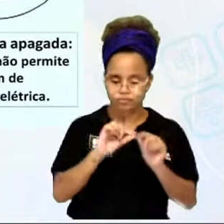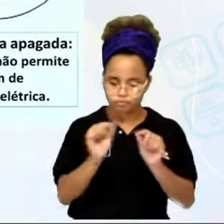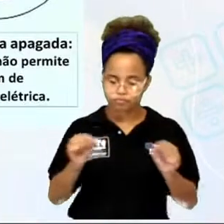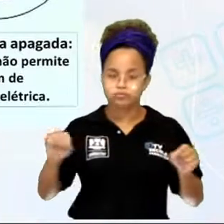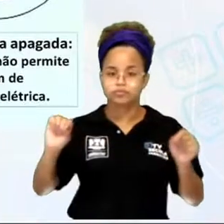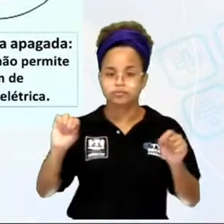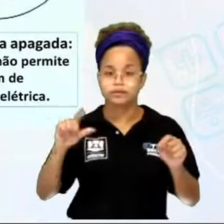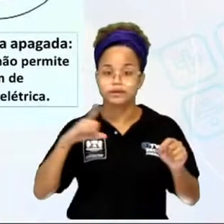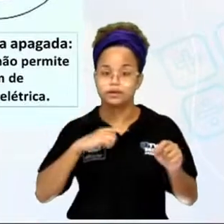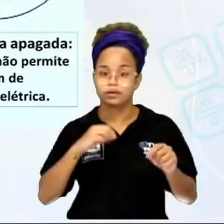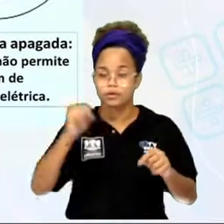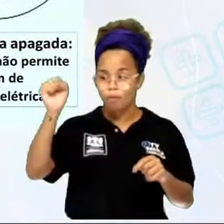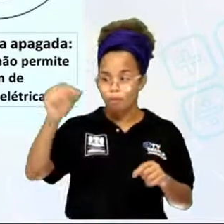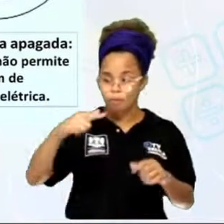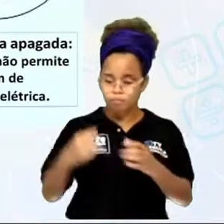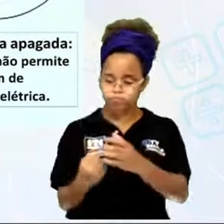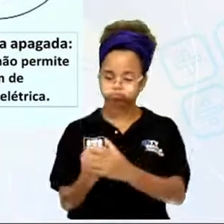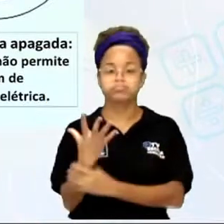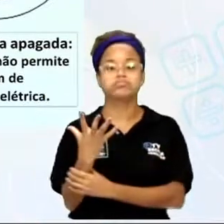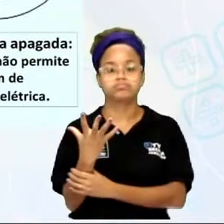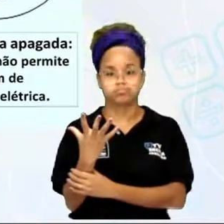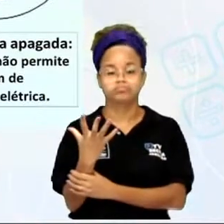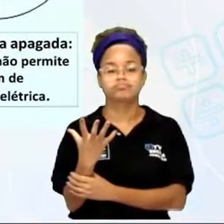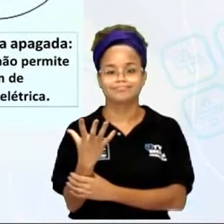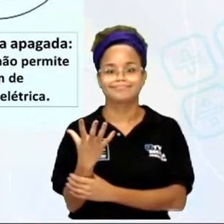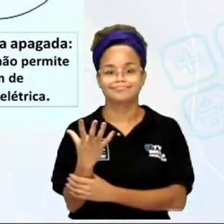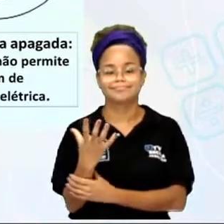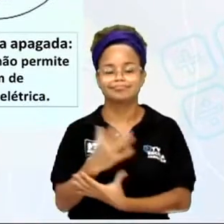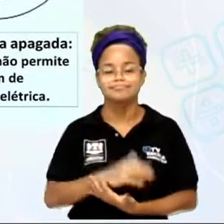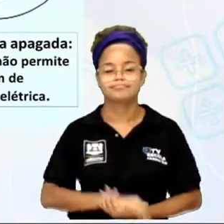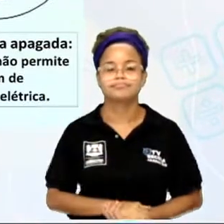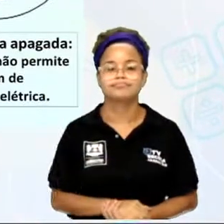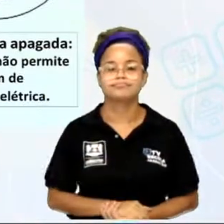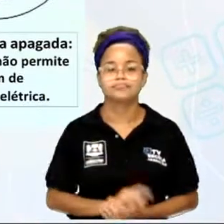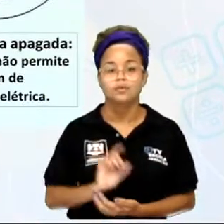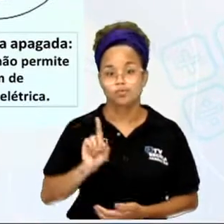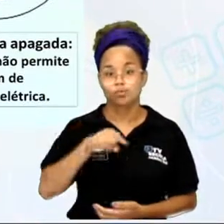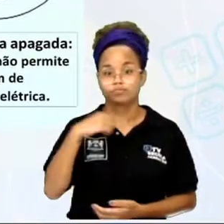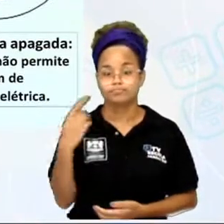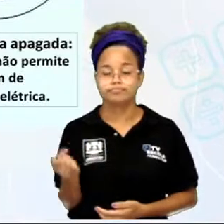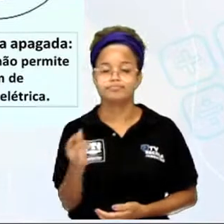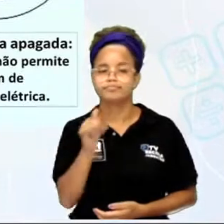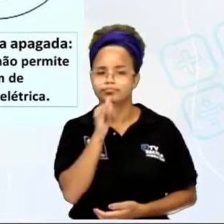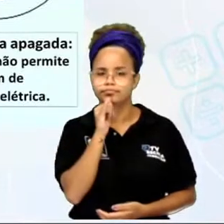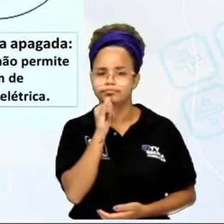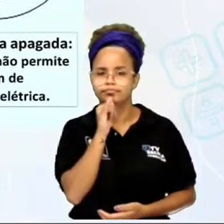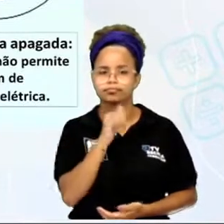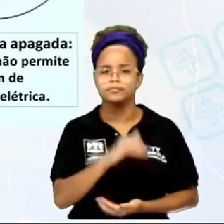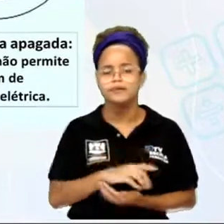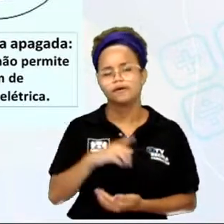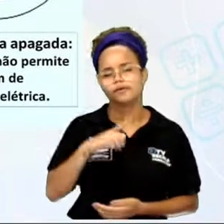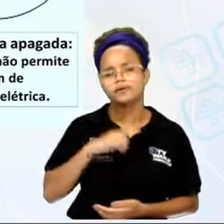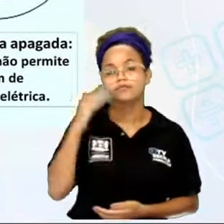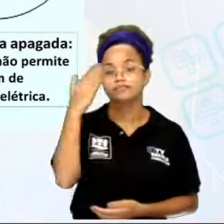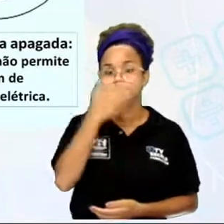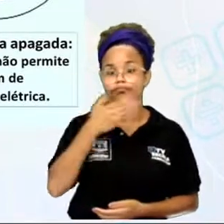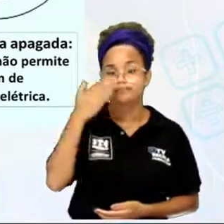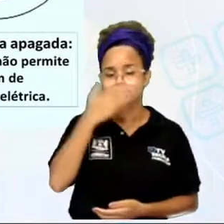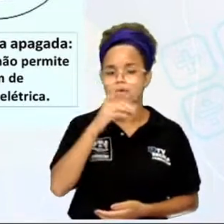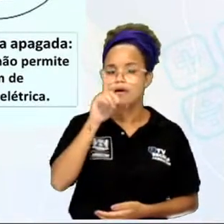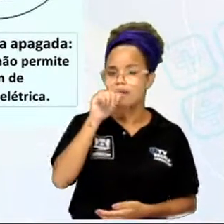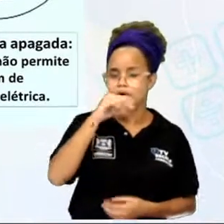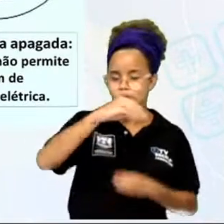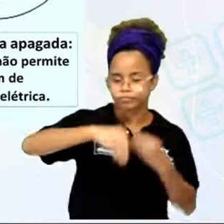ligue a lâmpada, alimente a lâmpada. No outro exemplo aí você tem o açúcar, Água